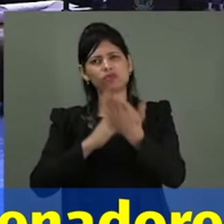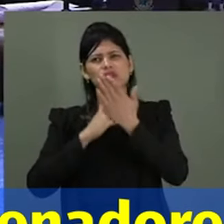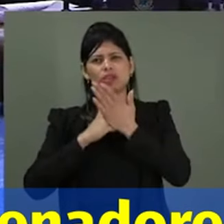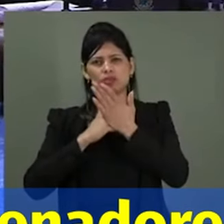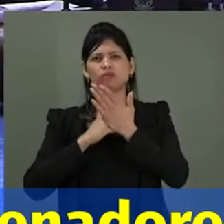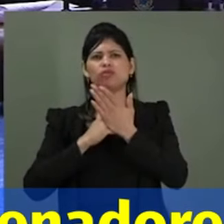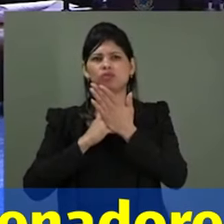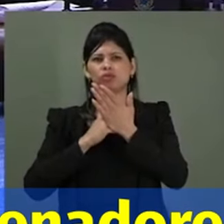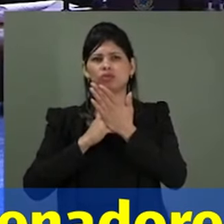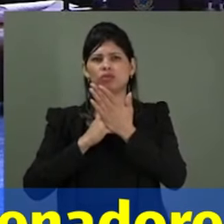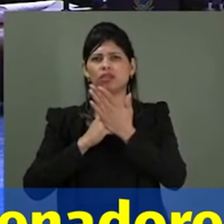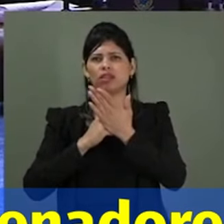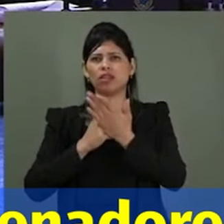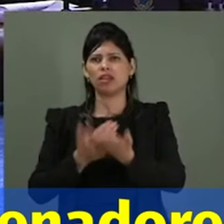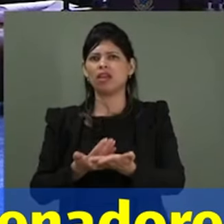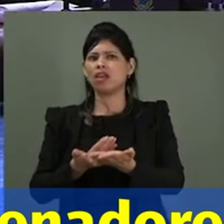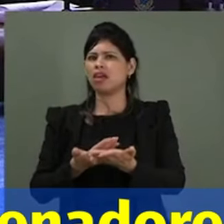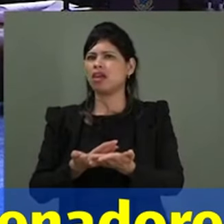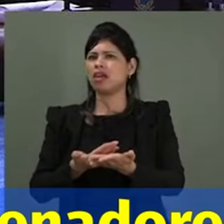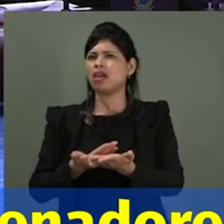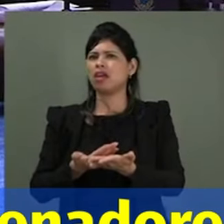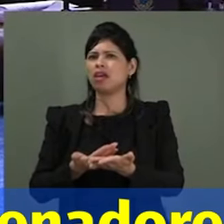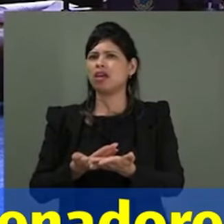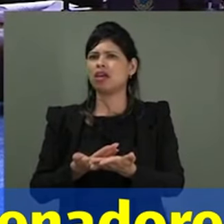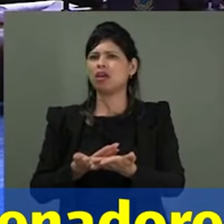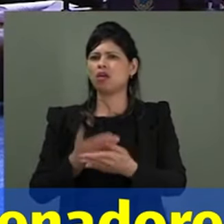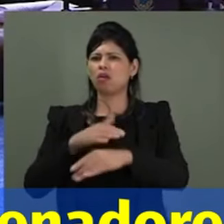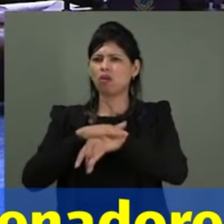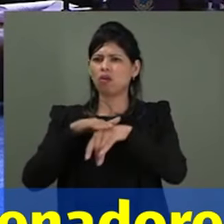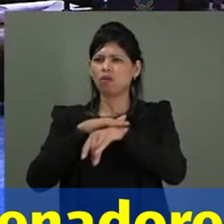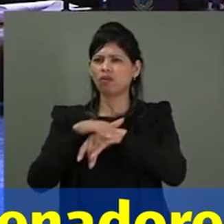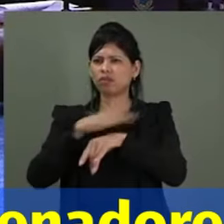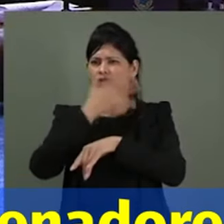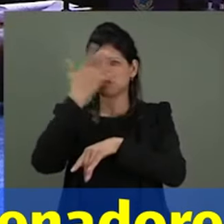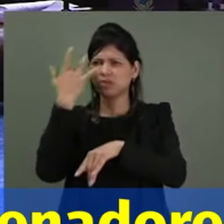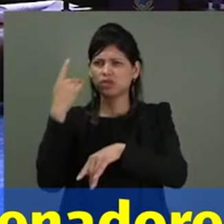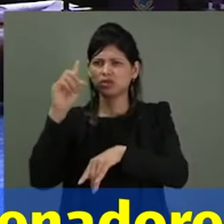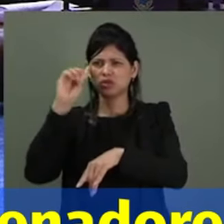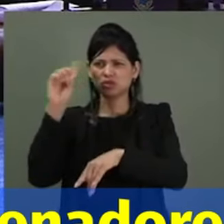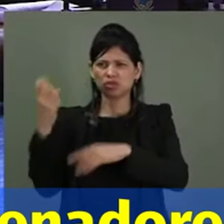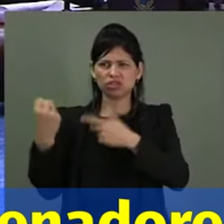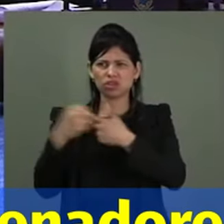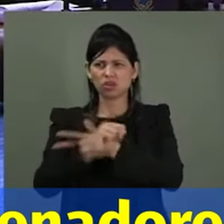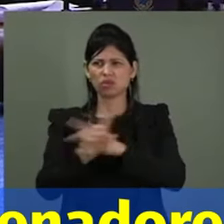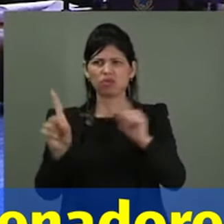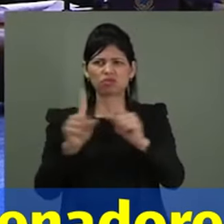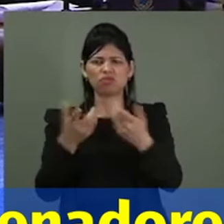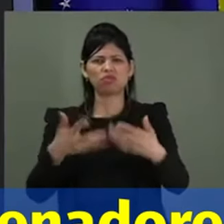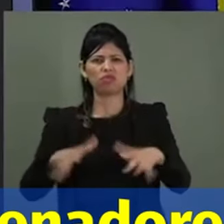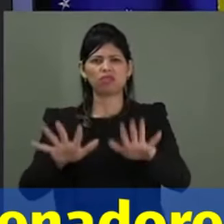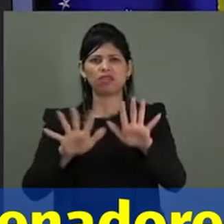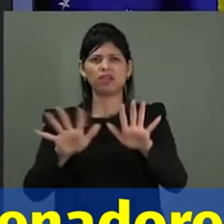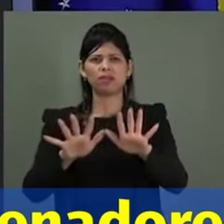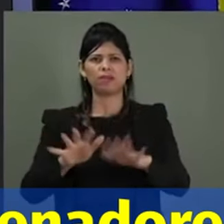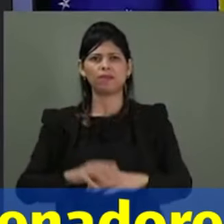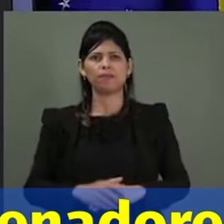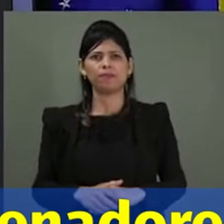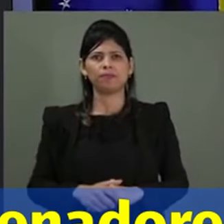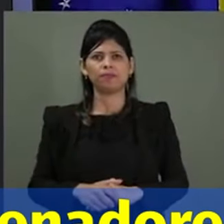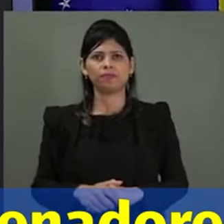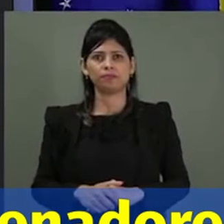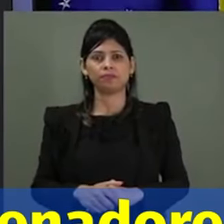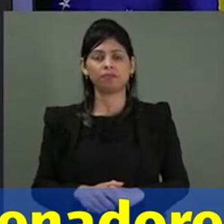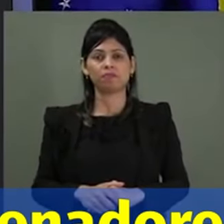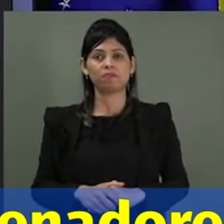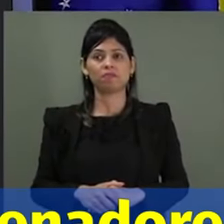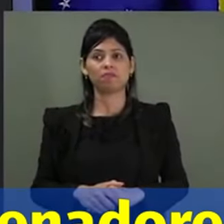Eu não quero nem conversar com os patriotas que foram presos. Meu presidente, no minuto